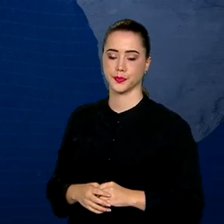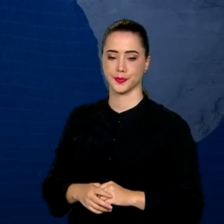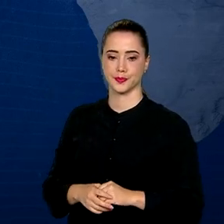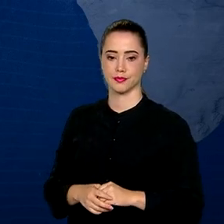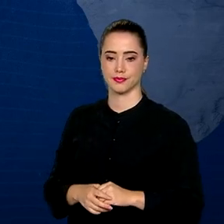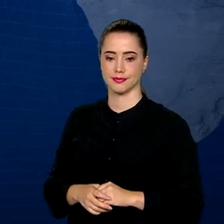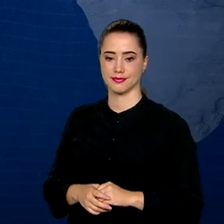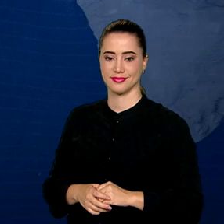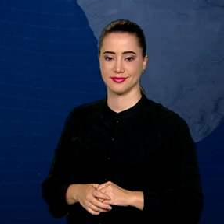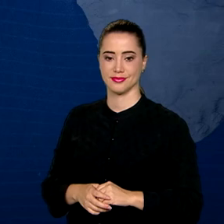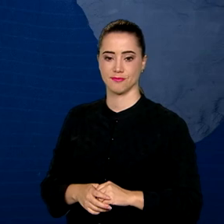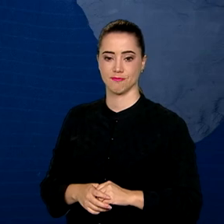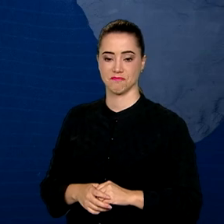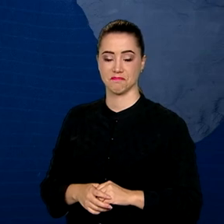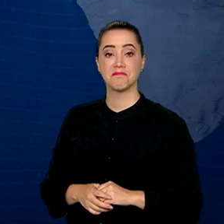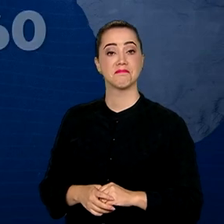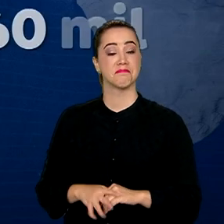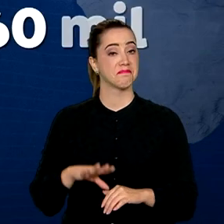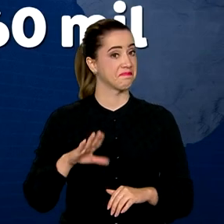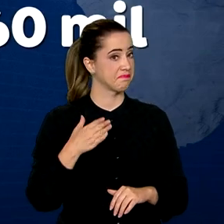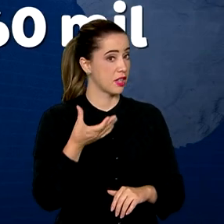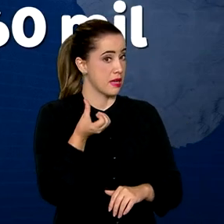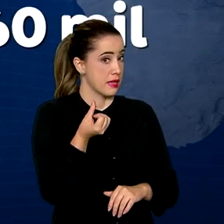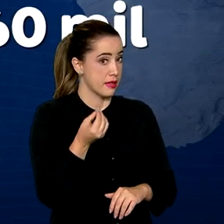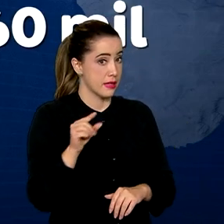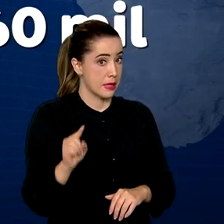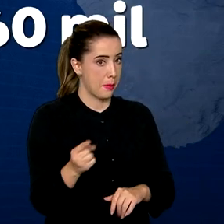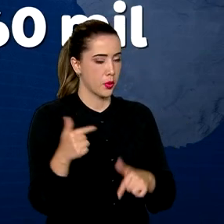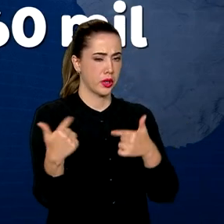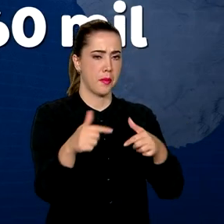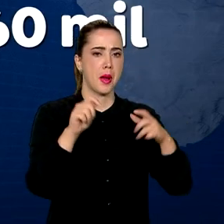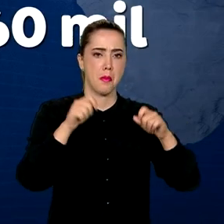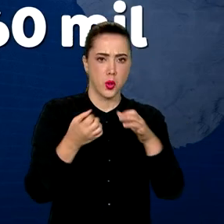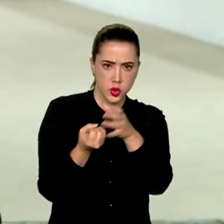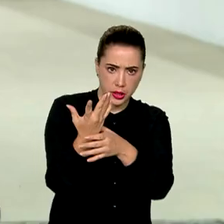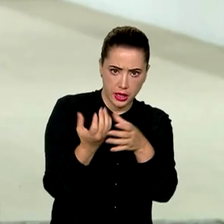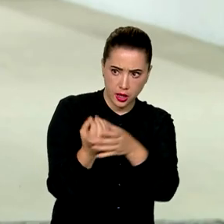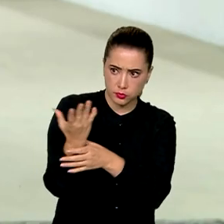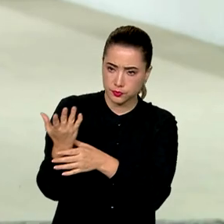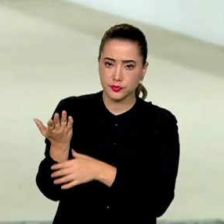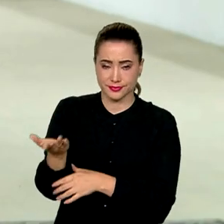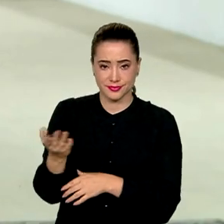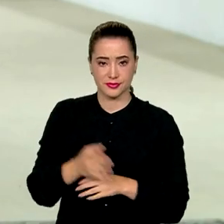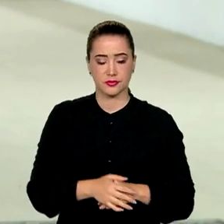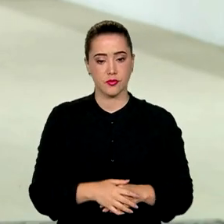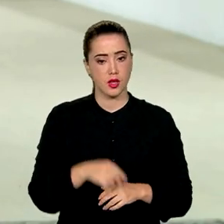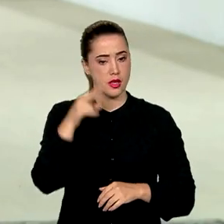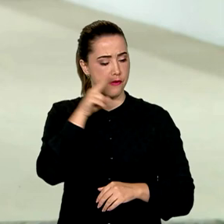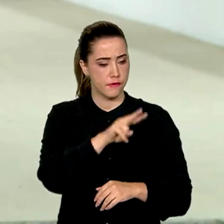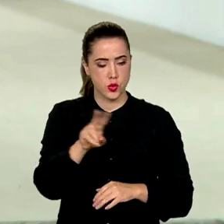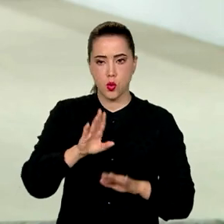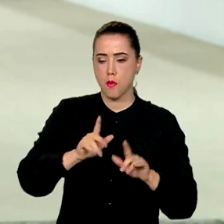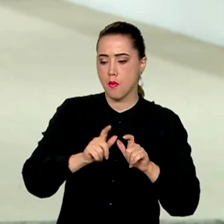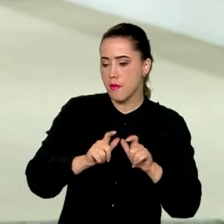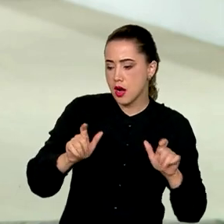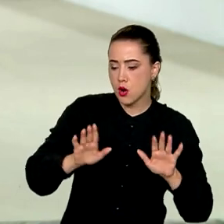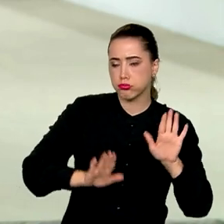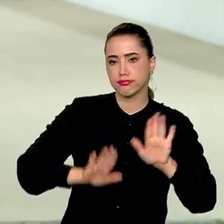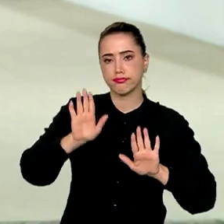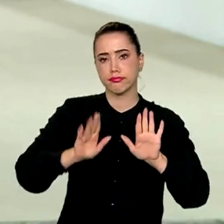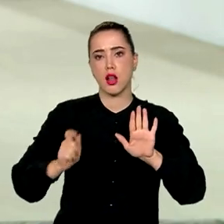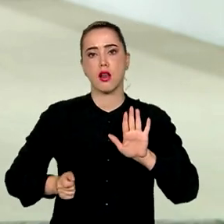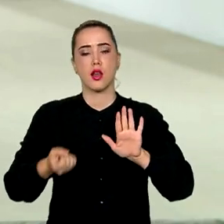Santo e Rio de Janeiro. Cerca de 60 mil empregos devem ser gerados. Se este é considerado o maior leilão em números